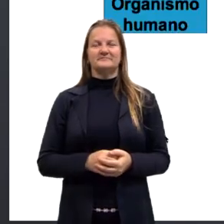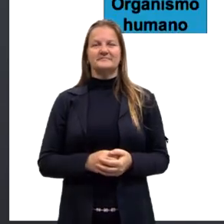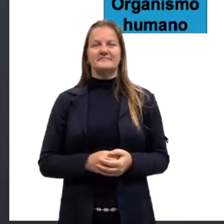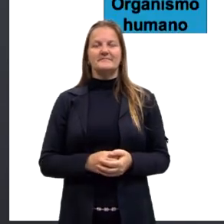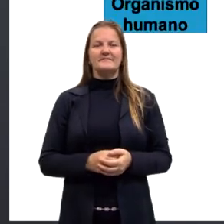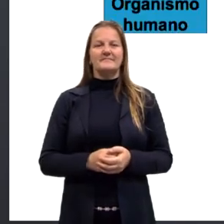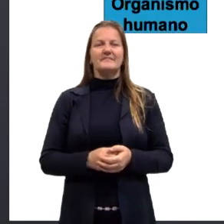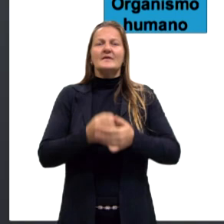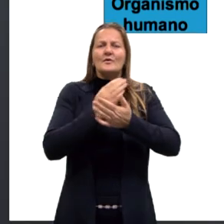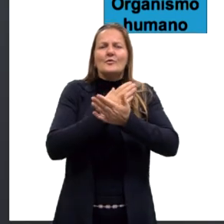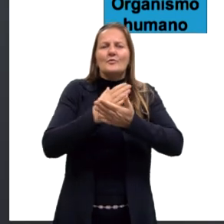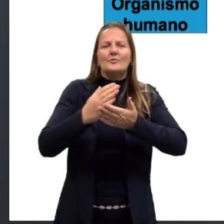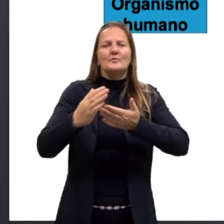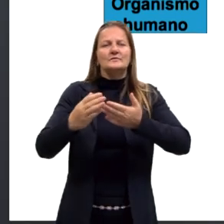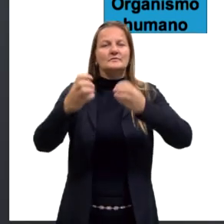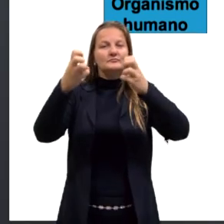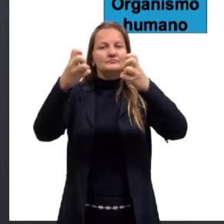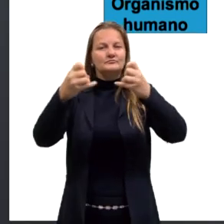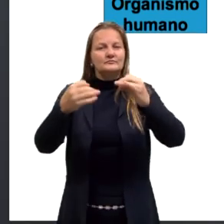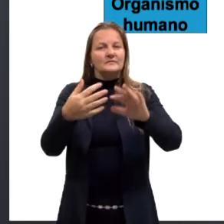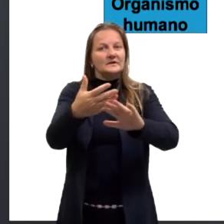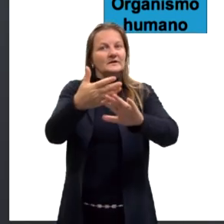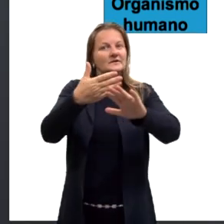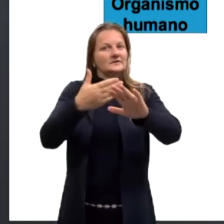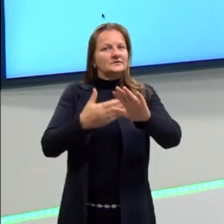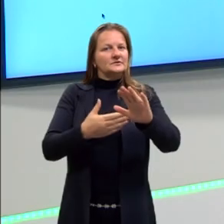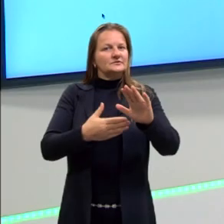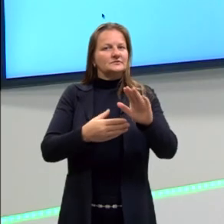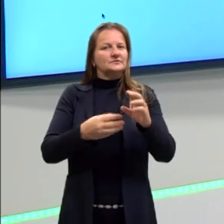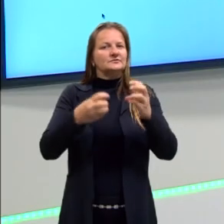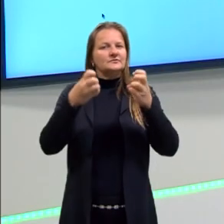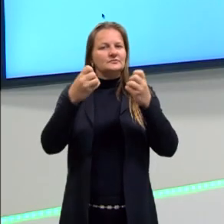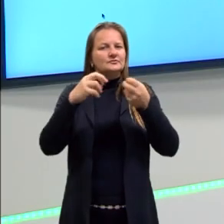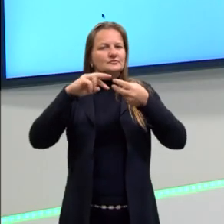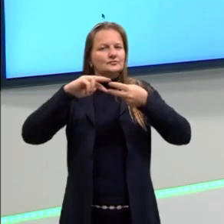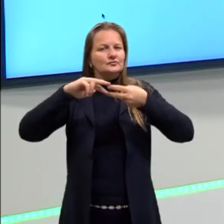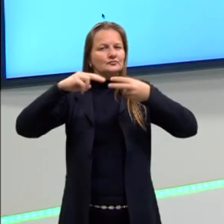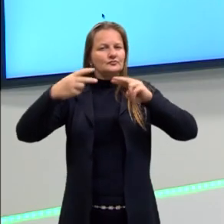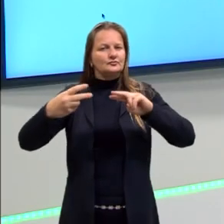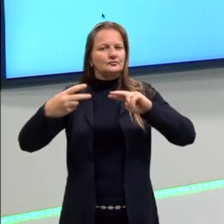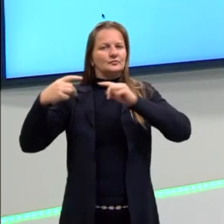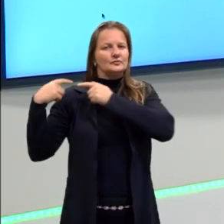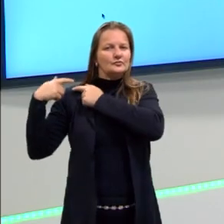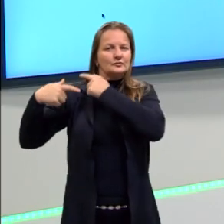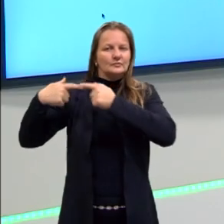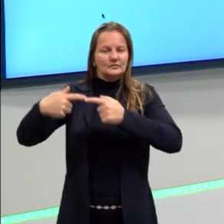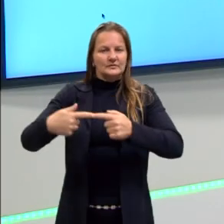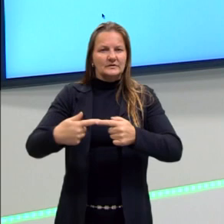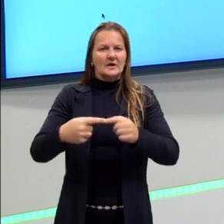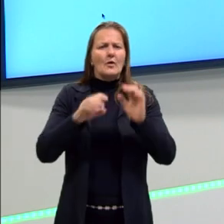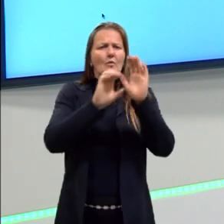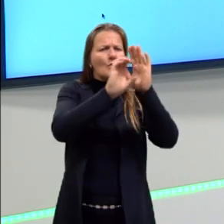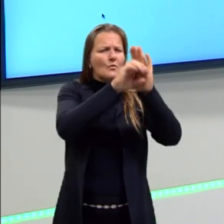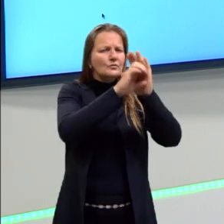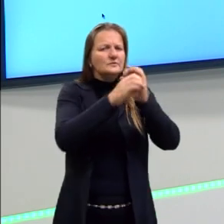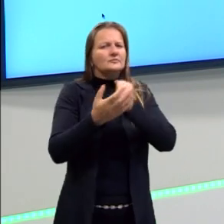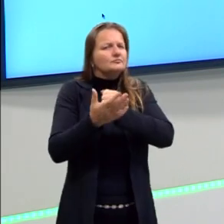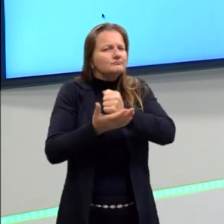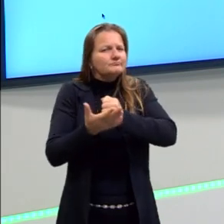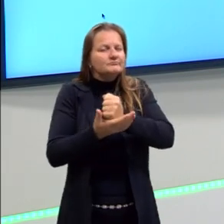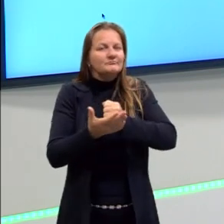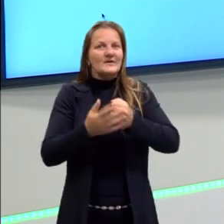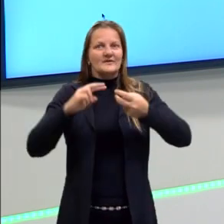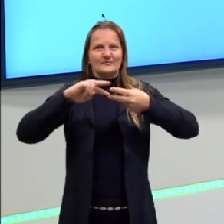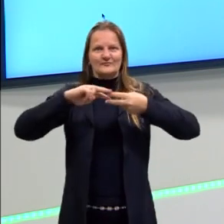Bom, antes de falar então um pouquinho sobre hereditariedade, vamos falar alguns conceitos bem básicos de